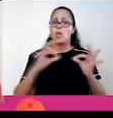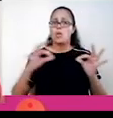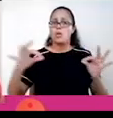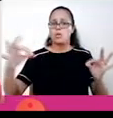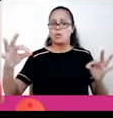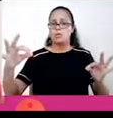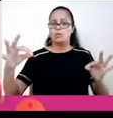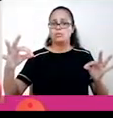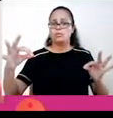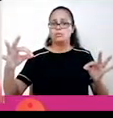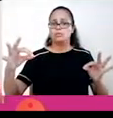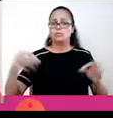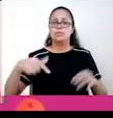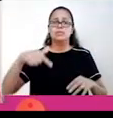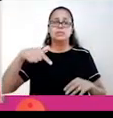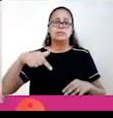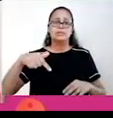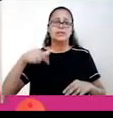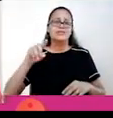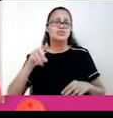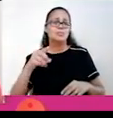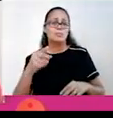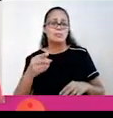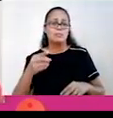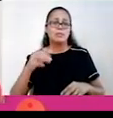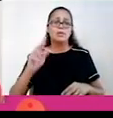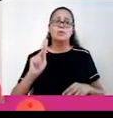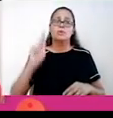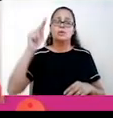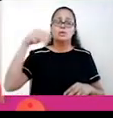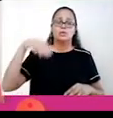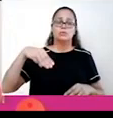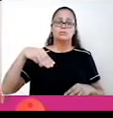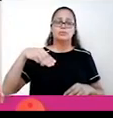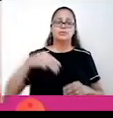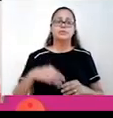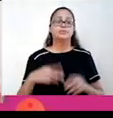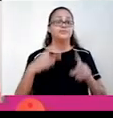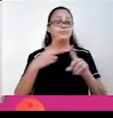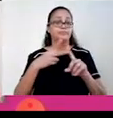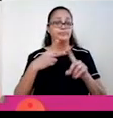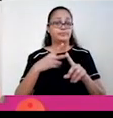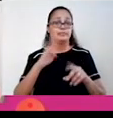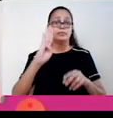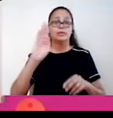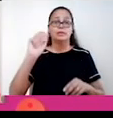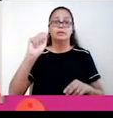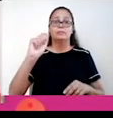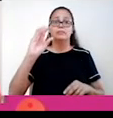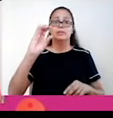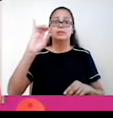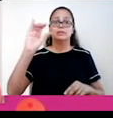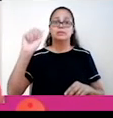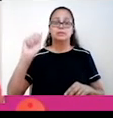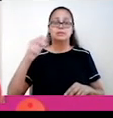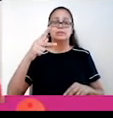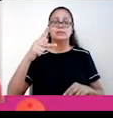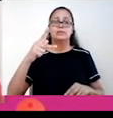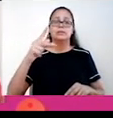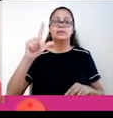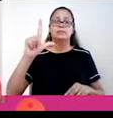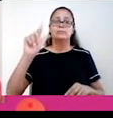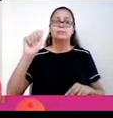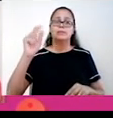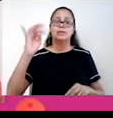caso do rio Amazonas, com aproximadamente 7 mil quilômetros de extensão. A outra bacia, a bacia da Platina, é a segunda do mundo,